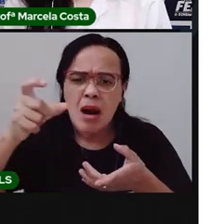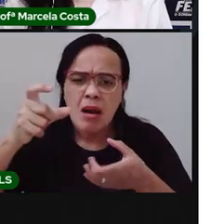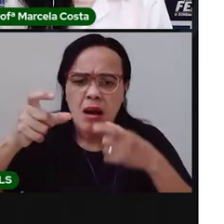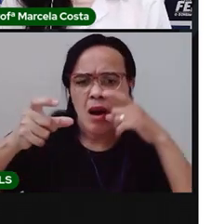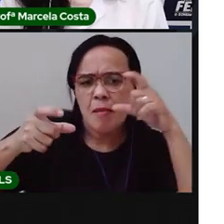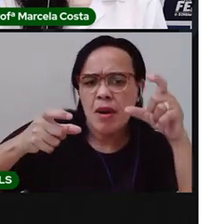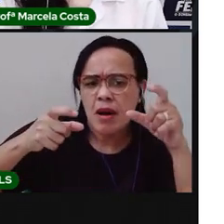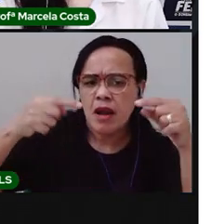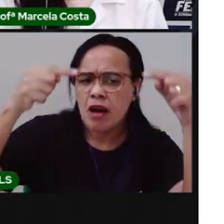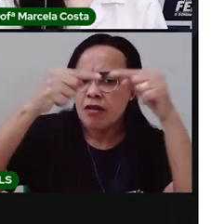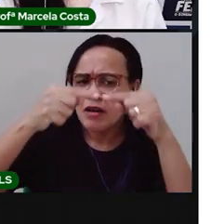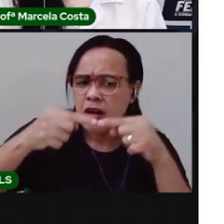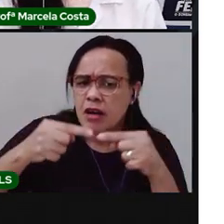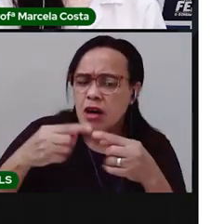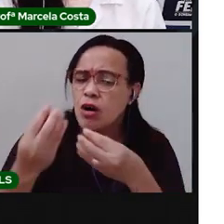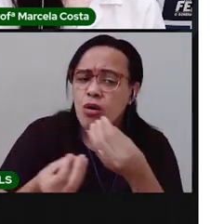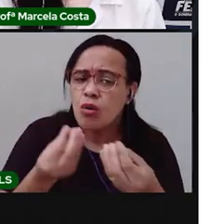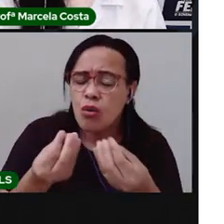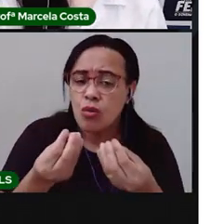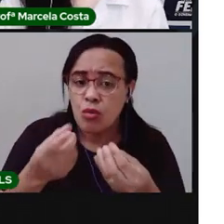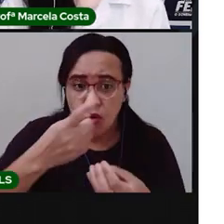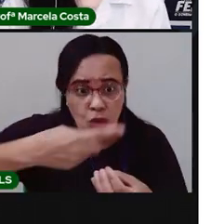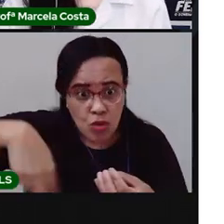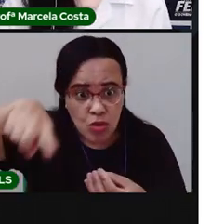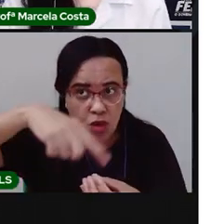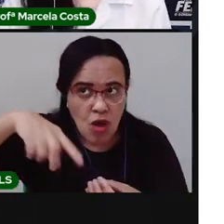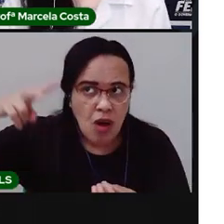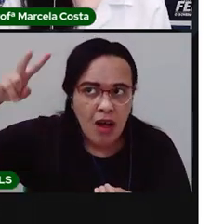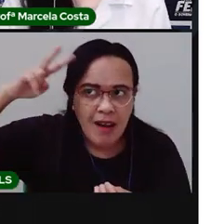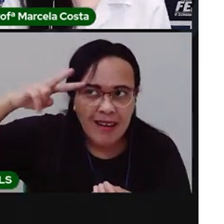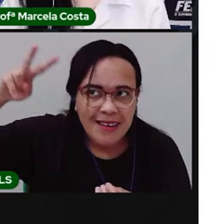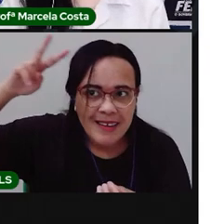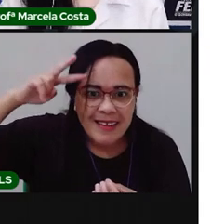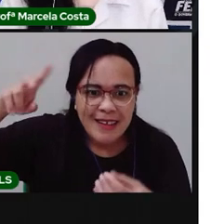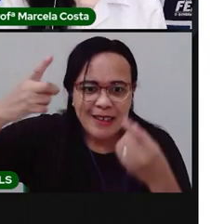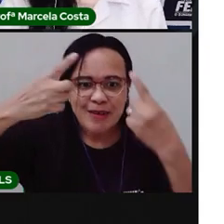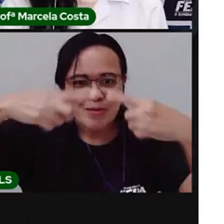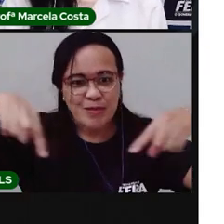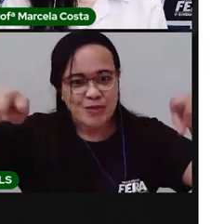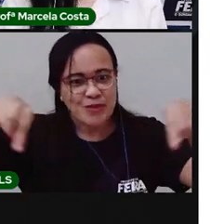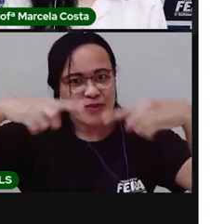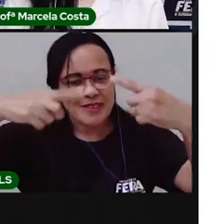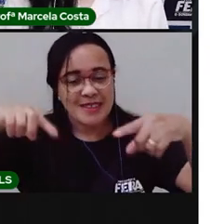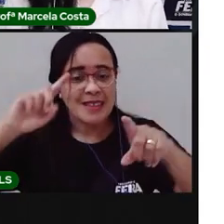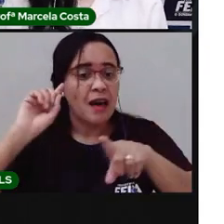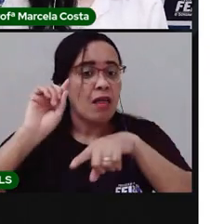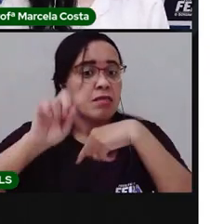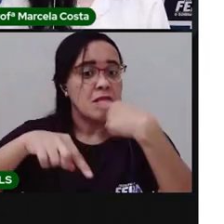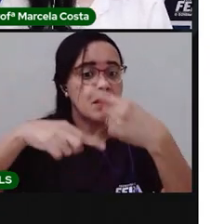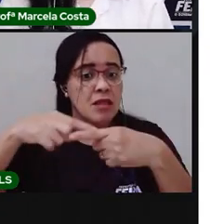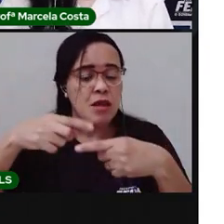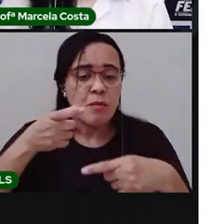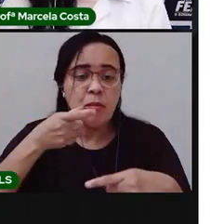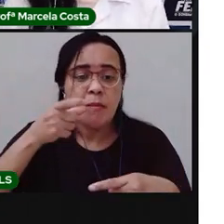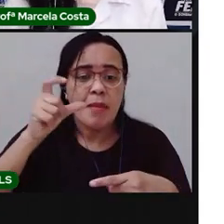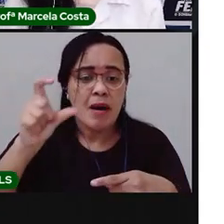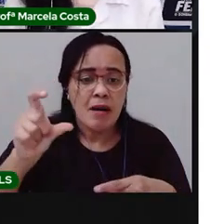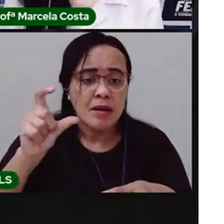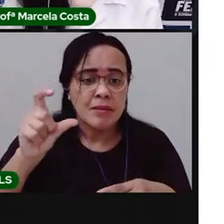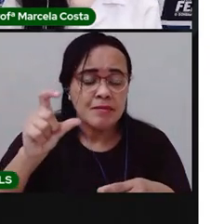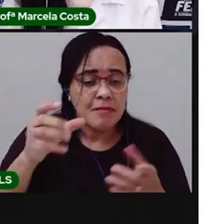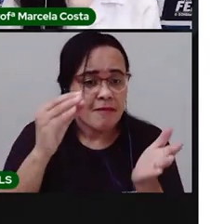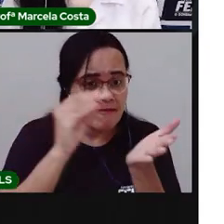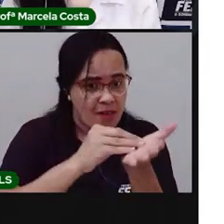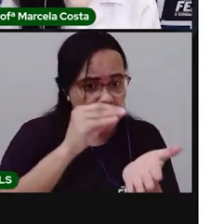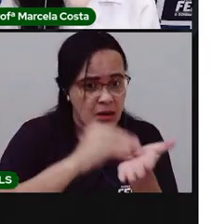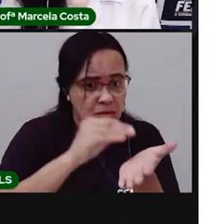A gente vai... Relembrar como é a música. E depois a gente vai ver que palavras são essas que estão